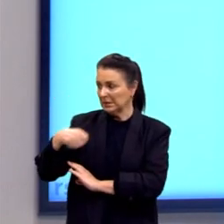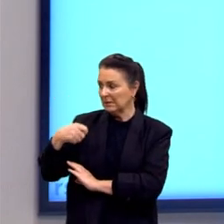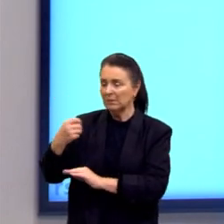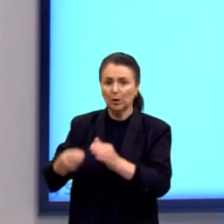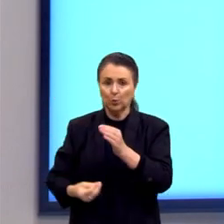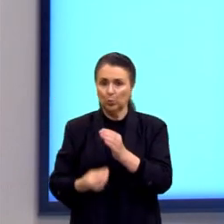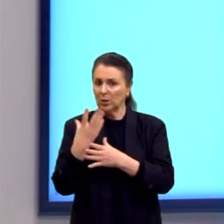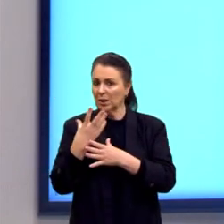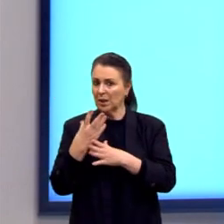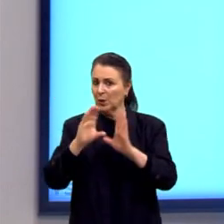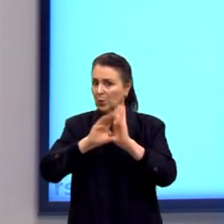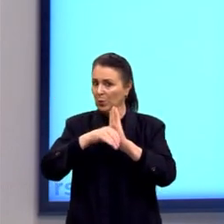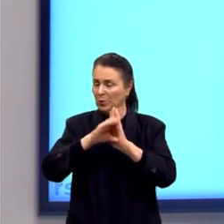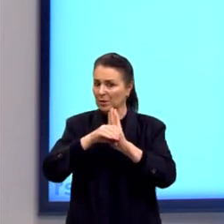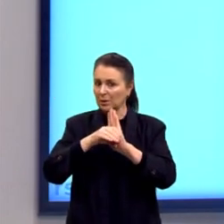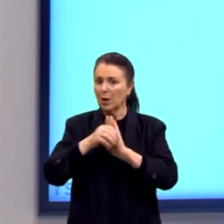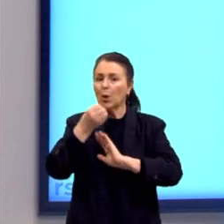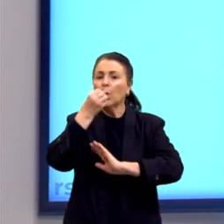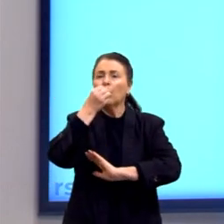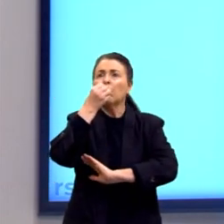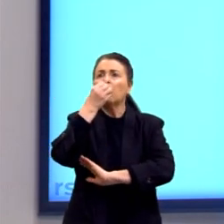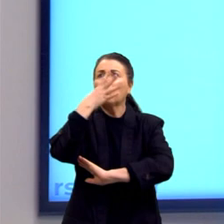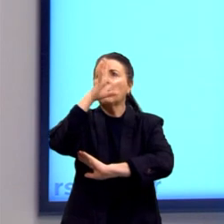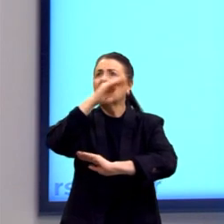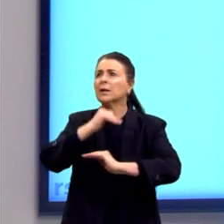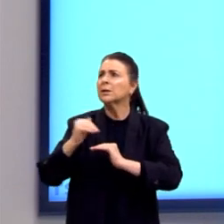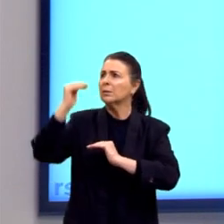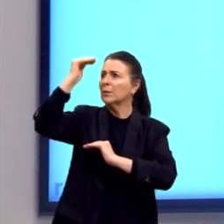de que há um bem superior e um mal inferior,